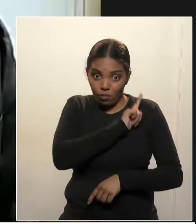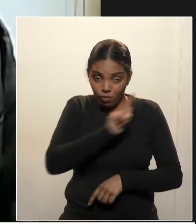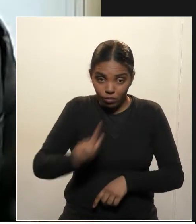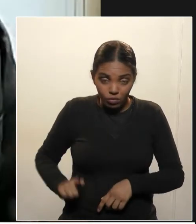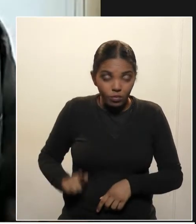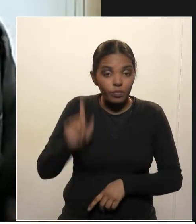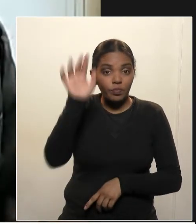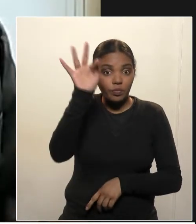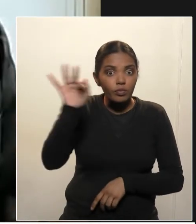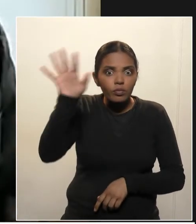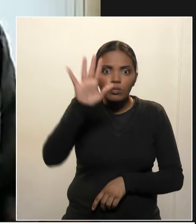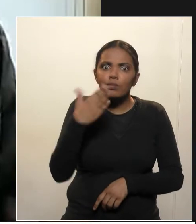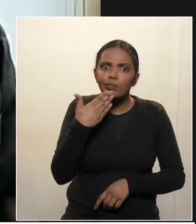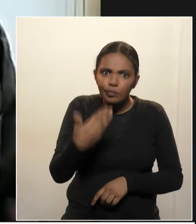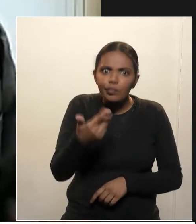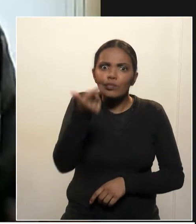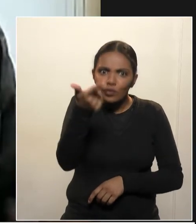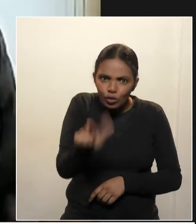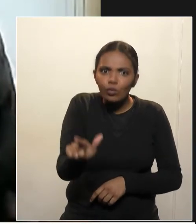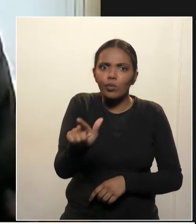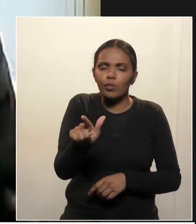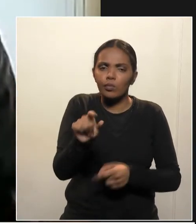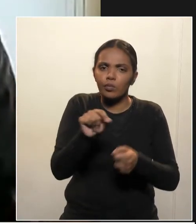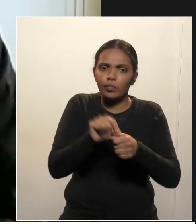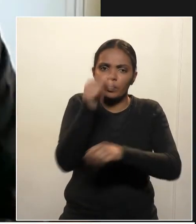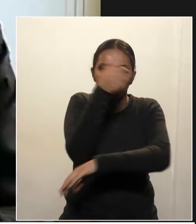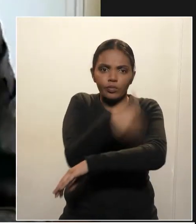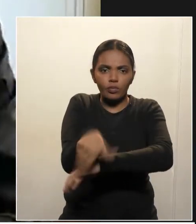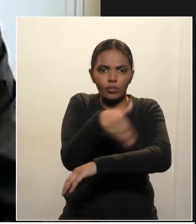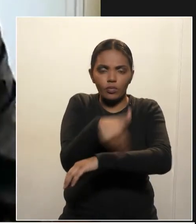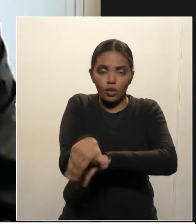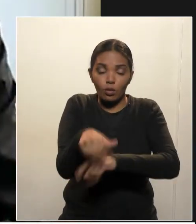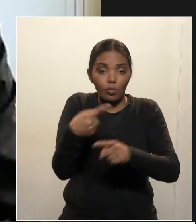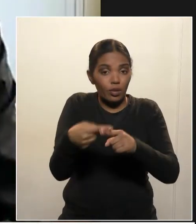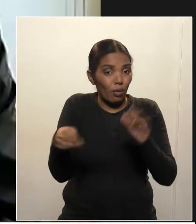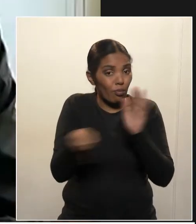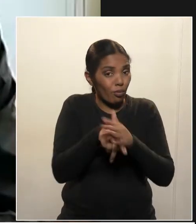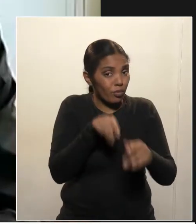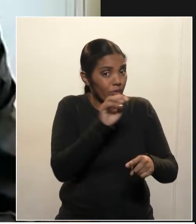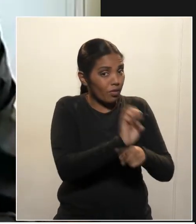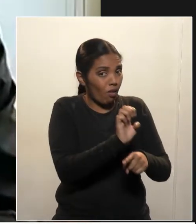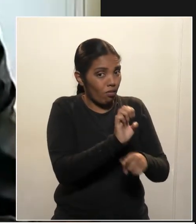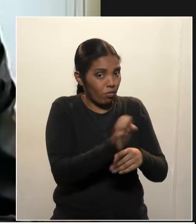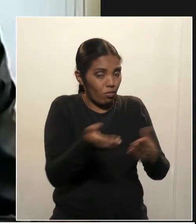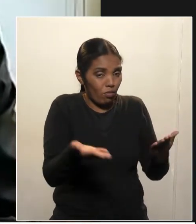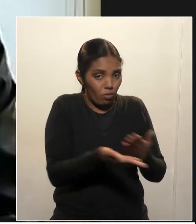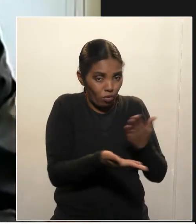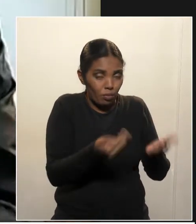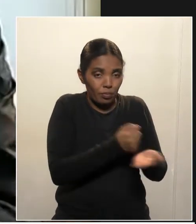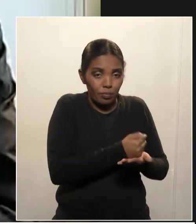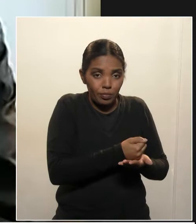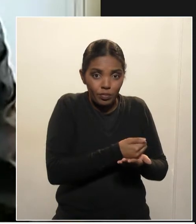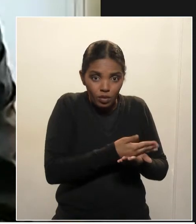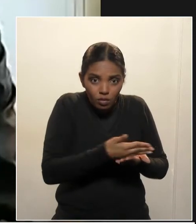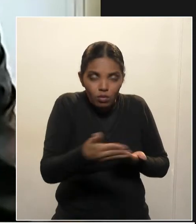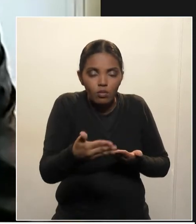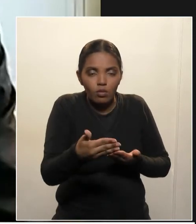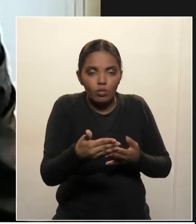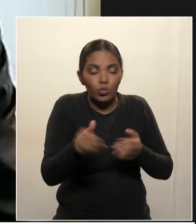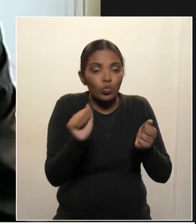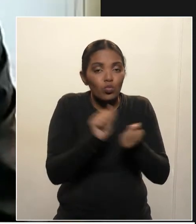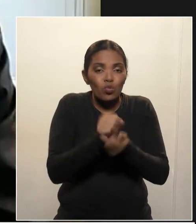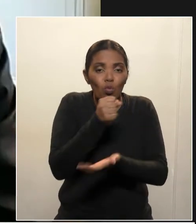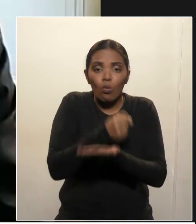pedindo de volta as rodovias, que elas estão em concessão no estado. Esse período de concessão termina junto com o